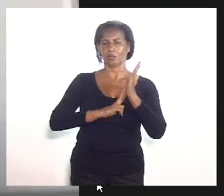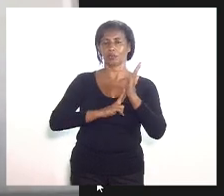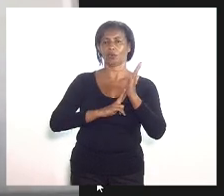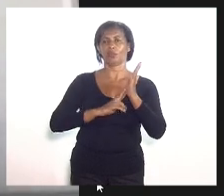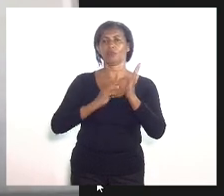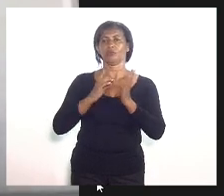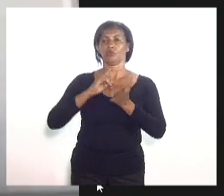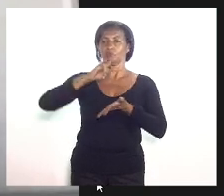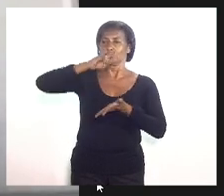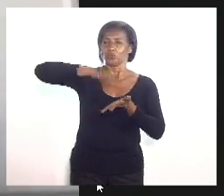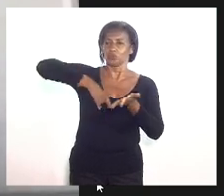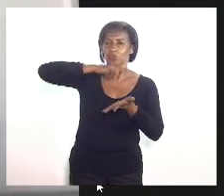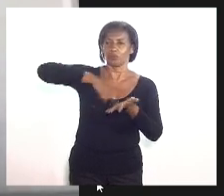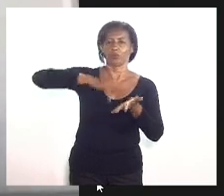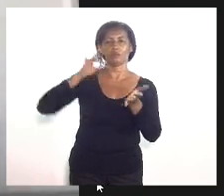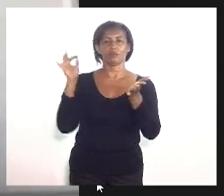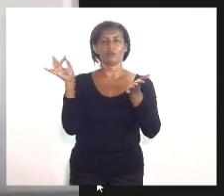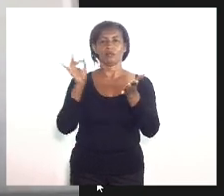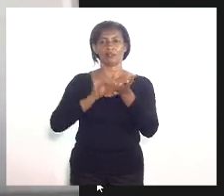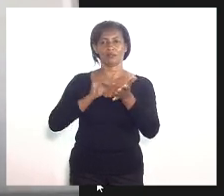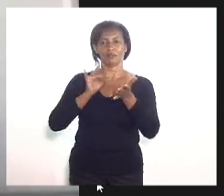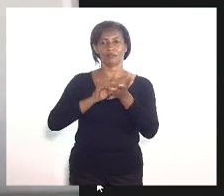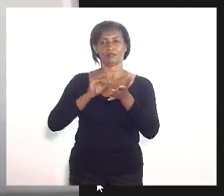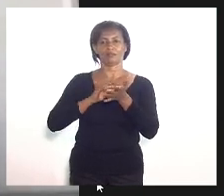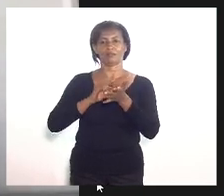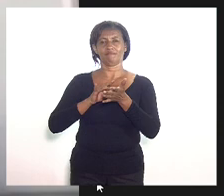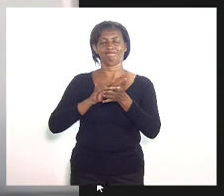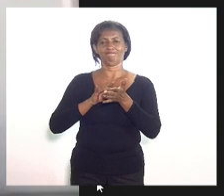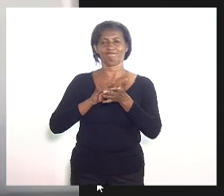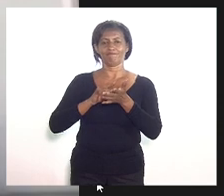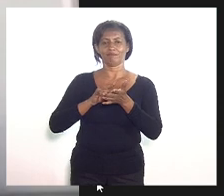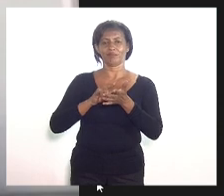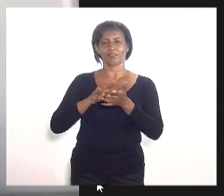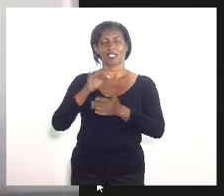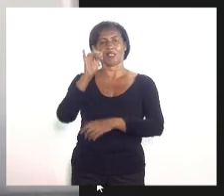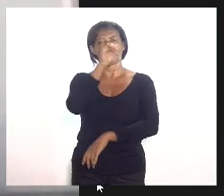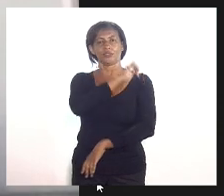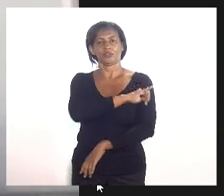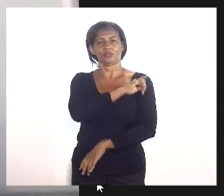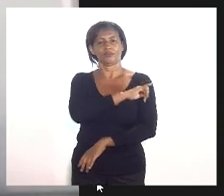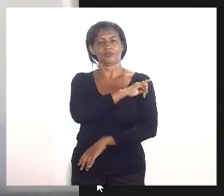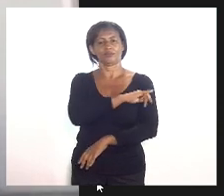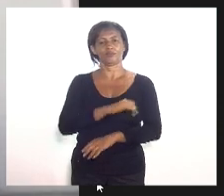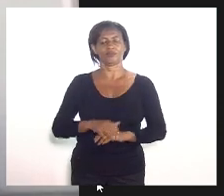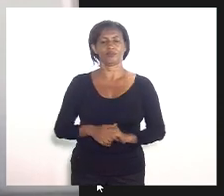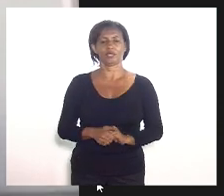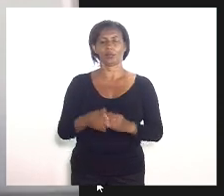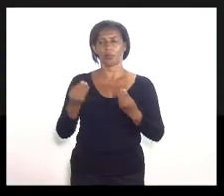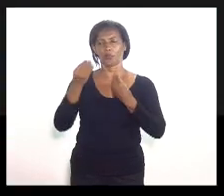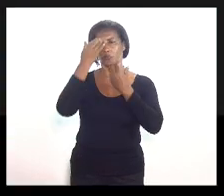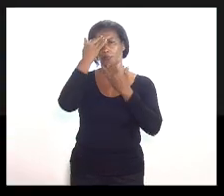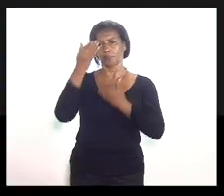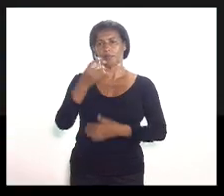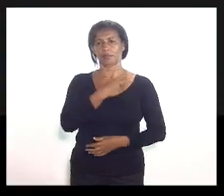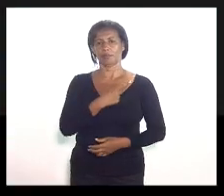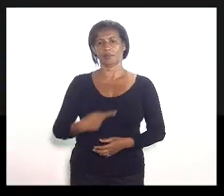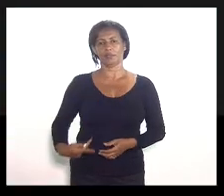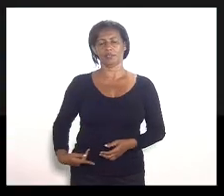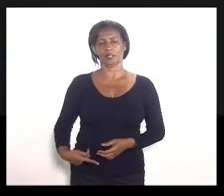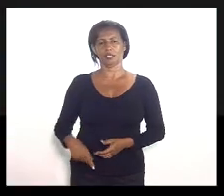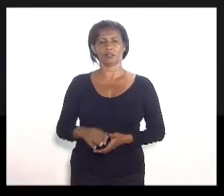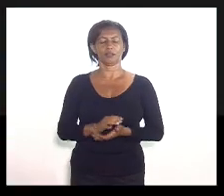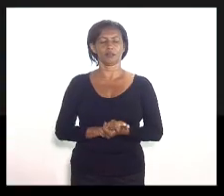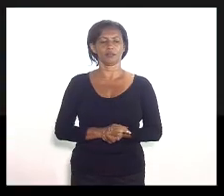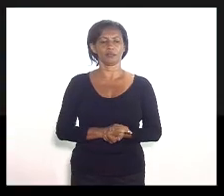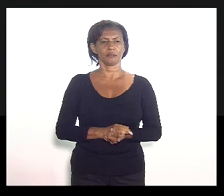dossiê, a realidade dura da nossa população no estado do Rio de Janeiro. Muito obrigada, senhora presidenta. Obrigada, deputados e